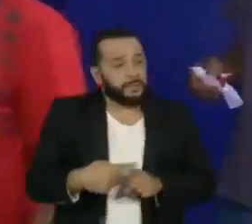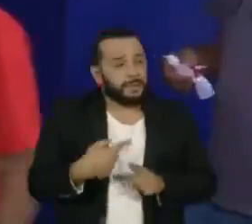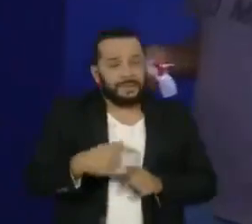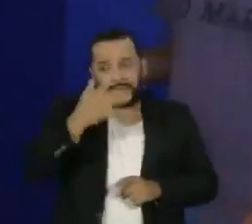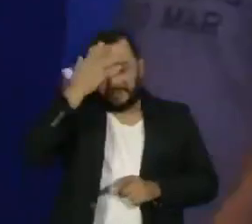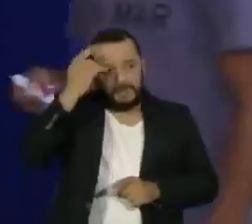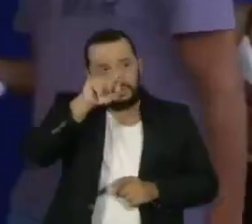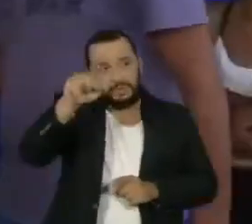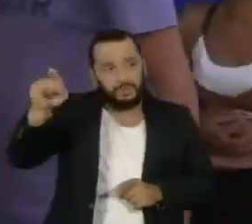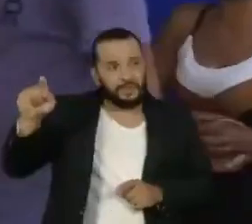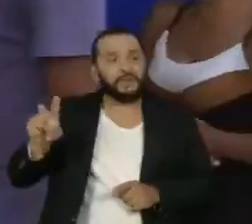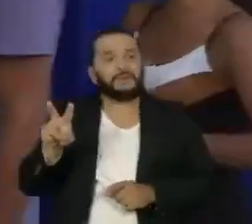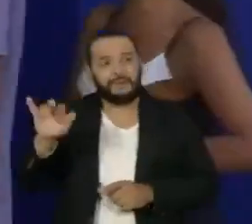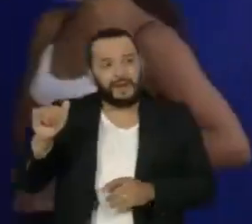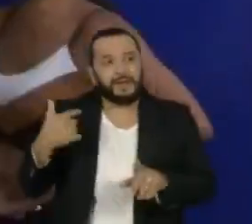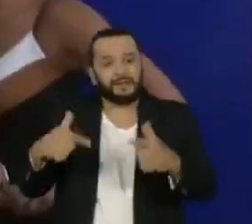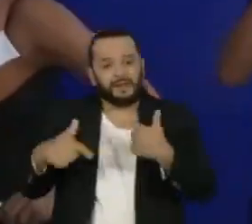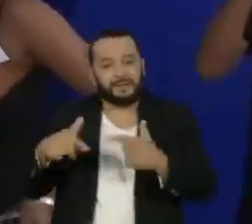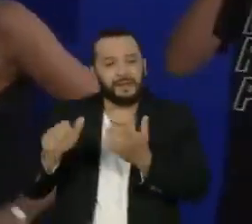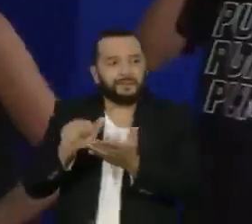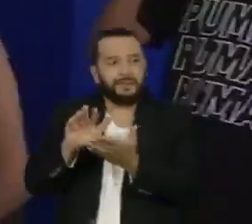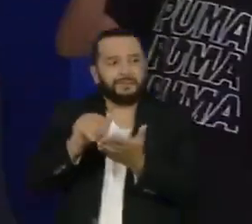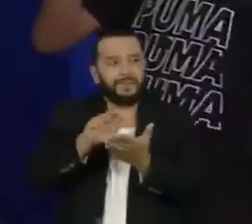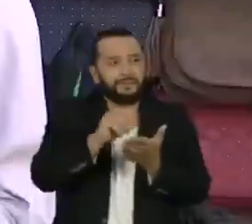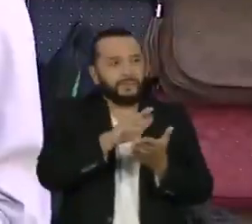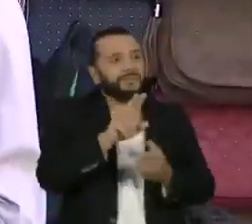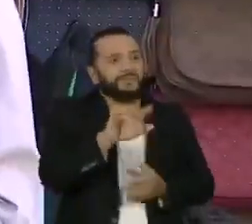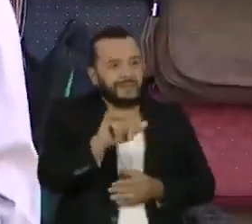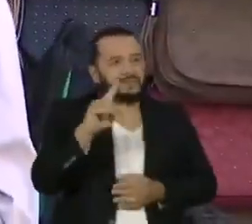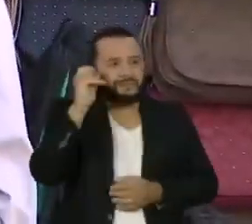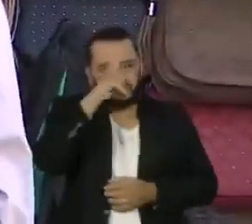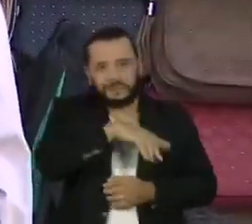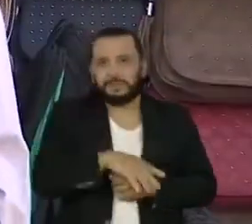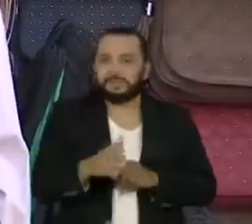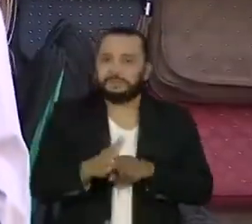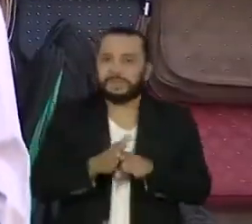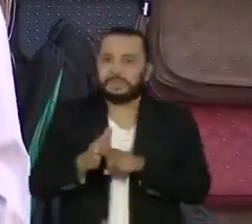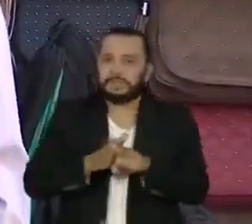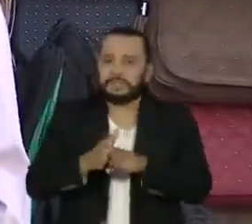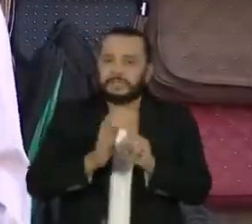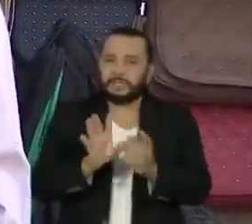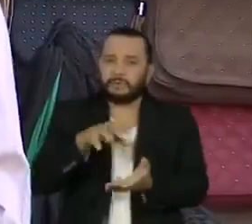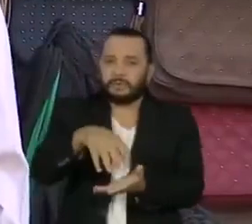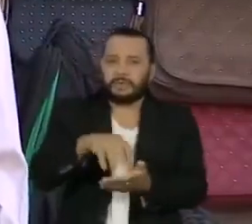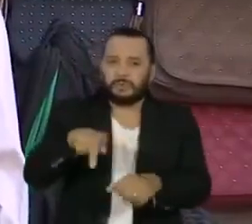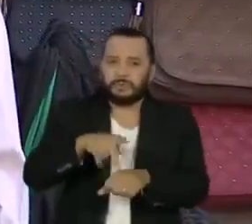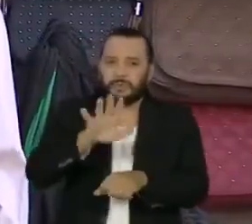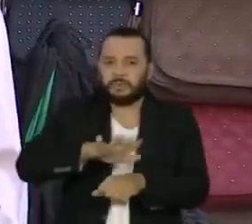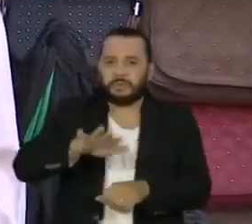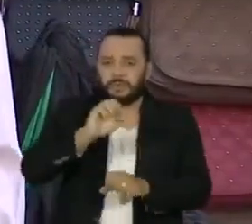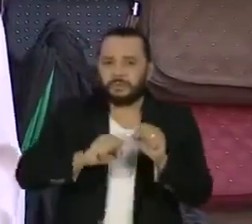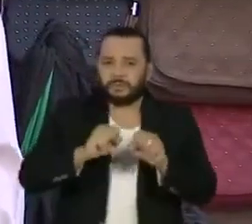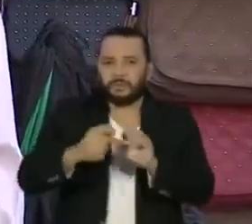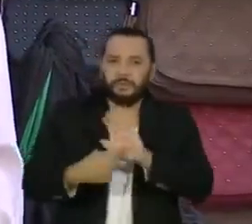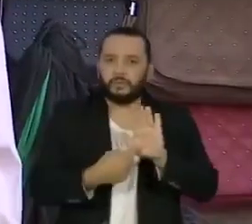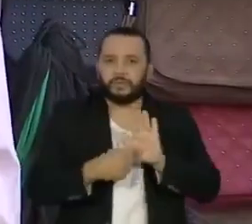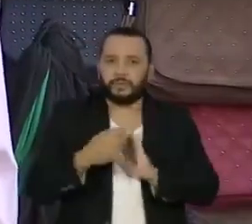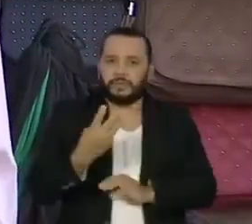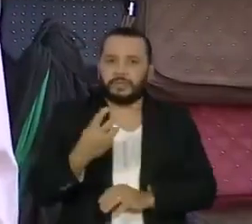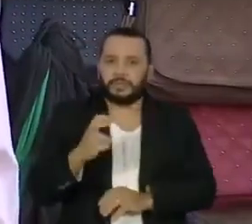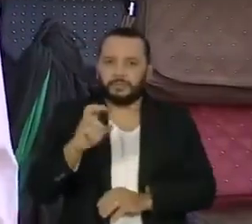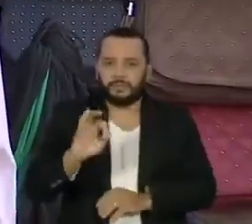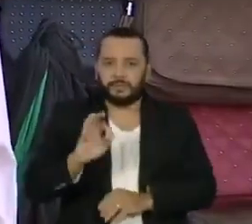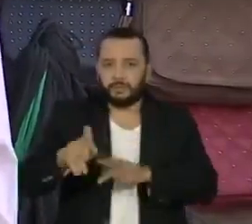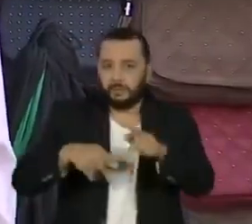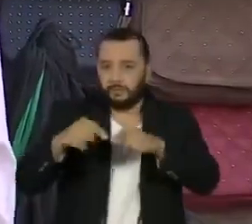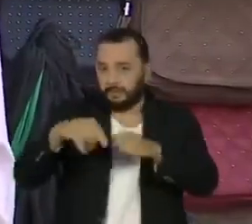pessoas mais vão perder o emprego e vai ficar muito difícil. O levantamento feito pela Confederação Nacional da Indústria revelou que 35%